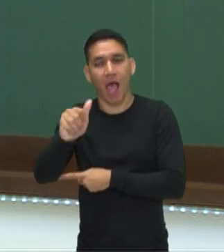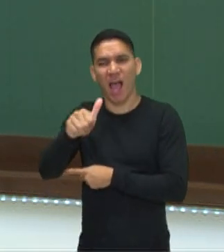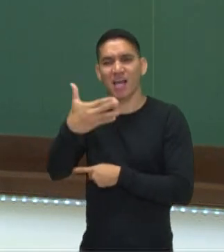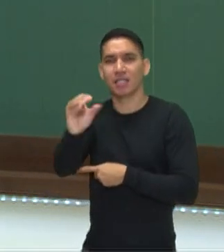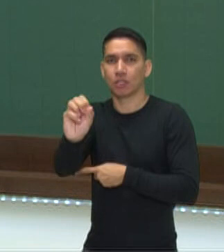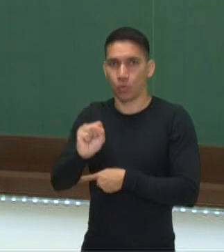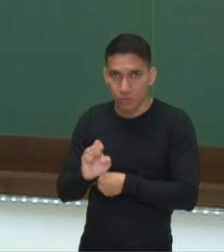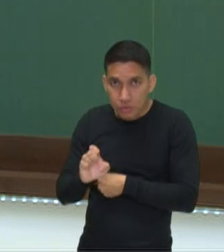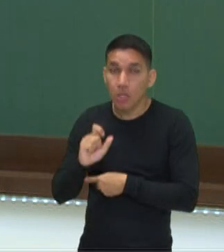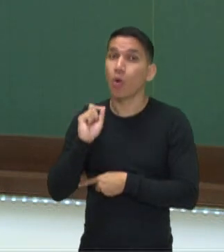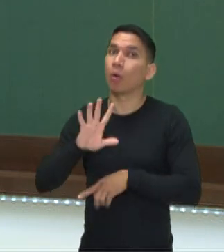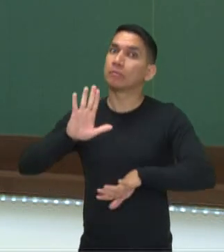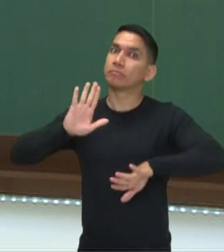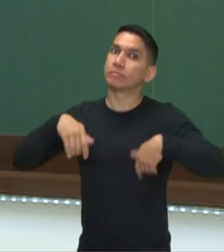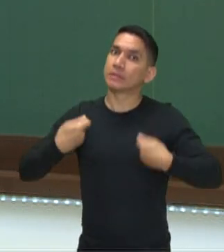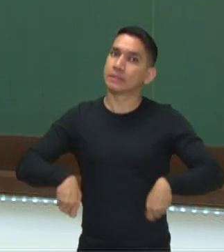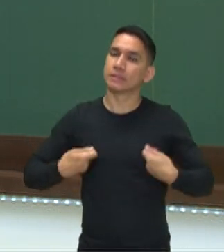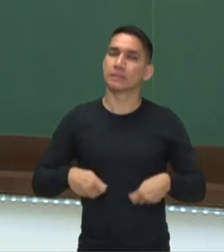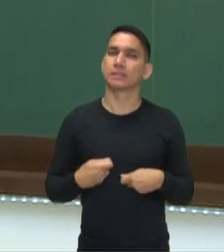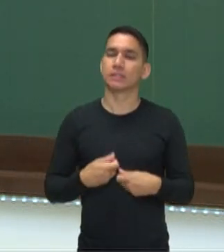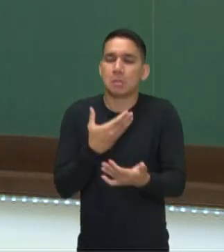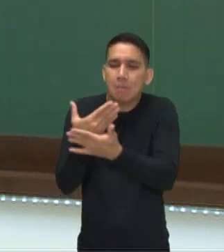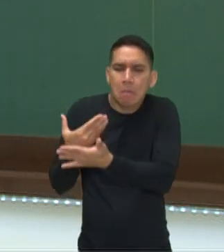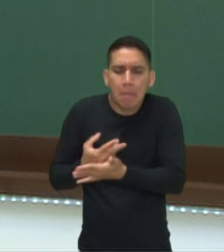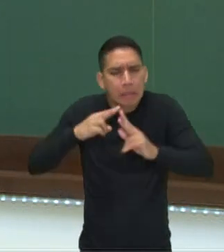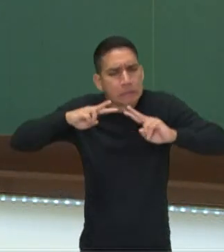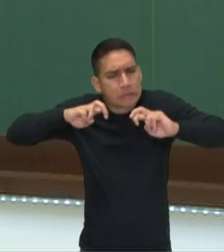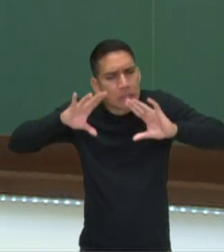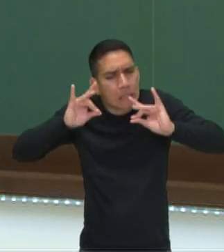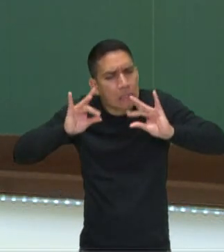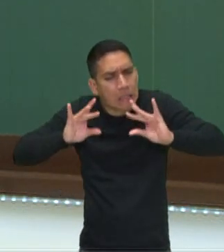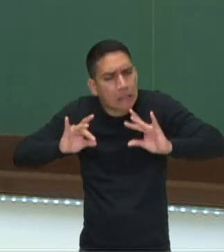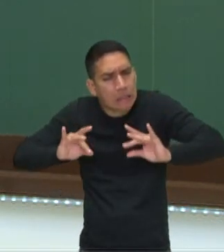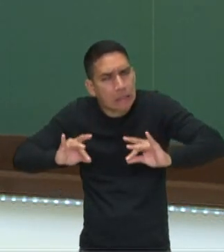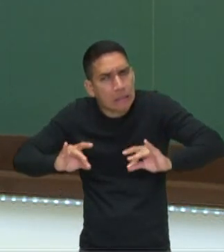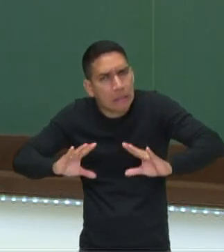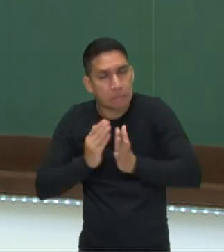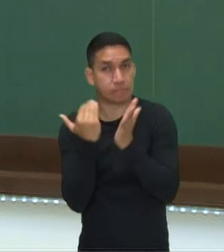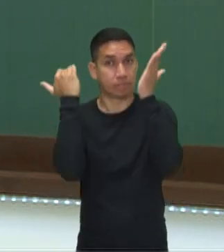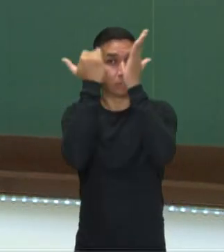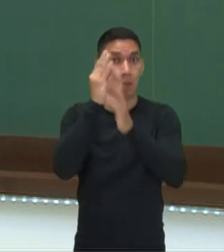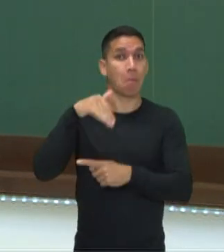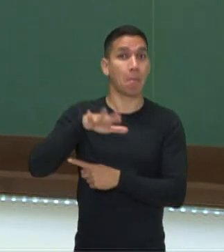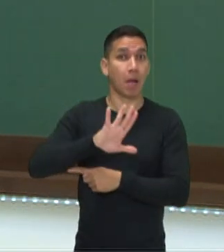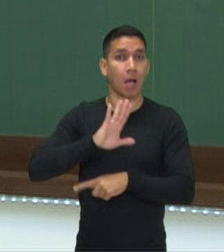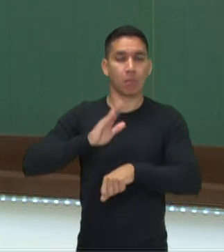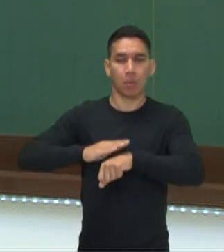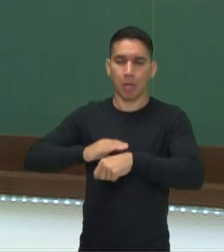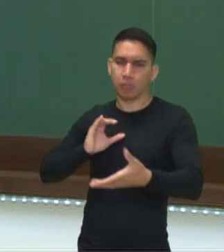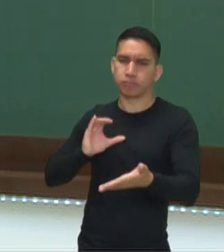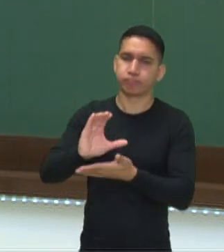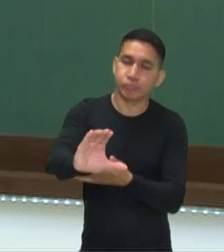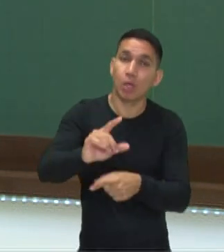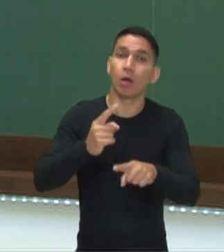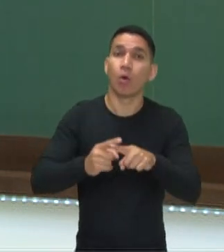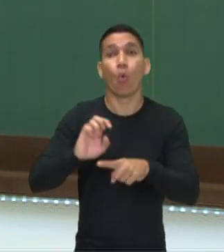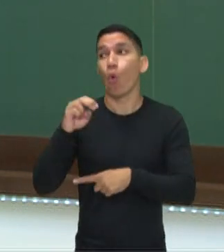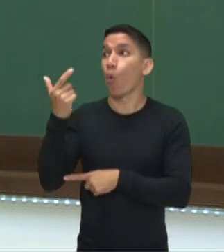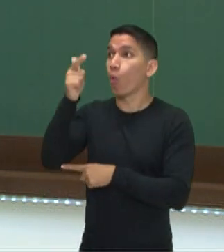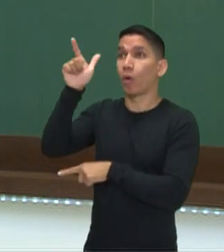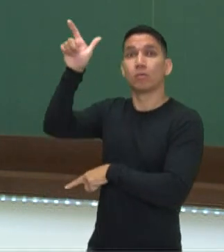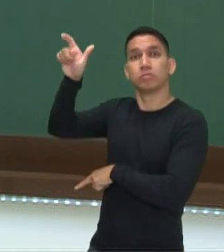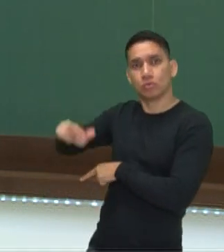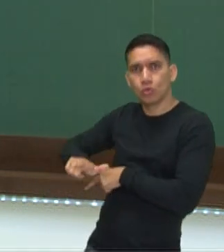Só que sempre precisa ter um estudo muito maior para aplicação ou receber conselhos de quem